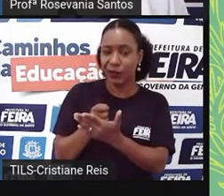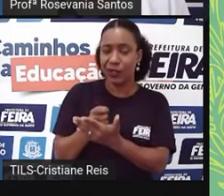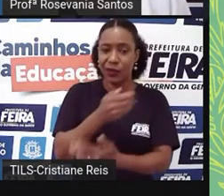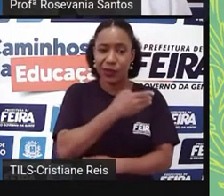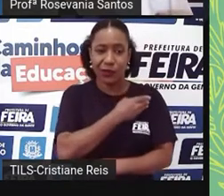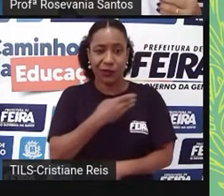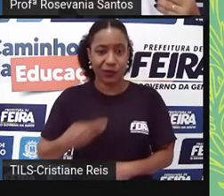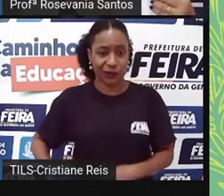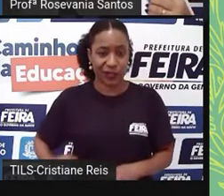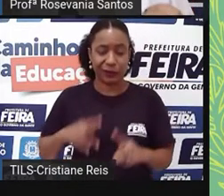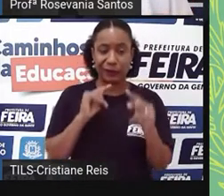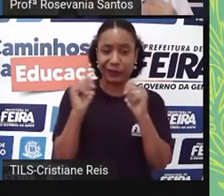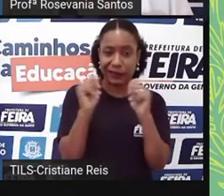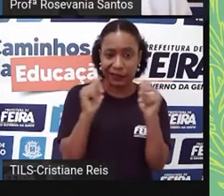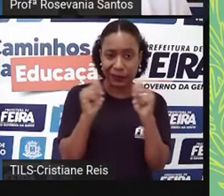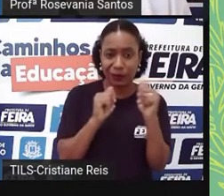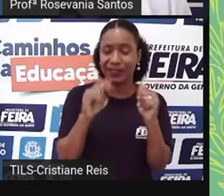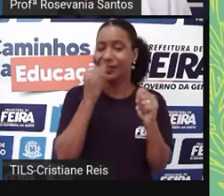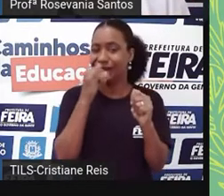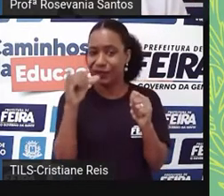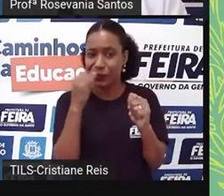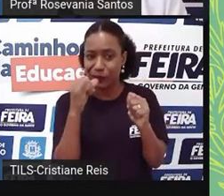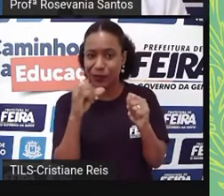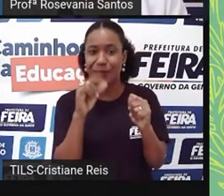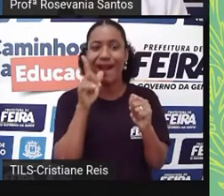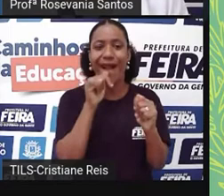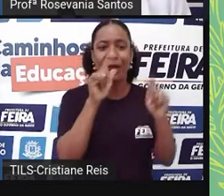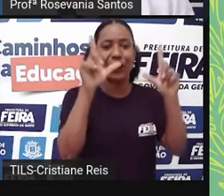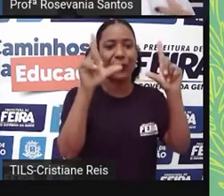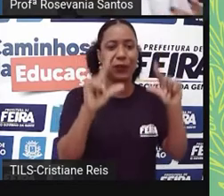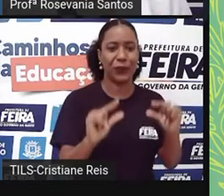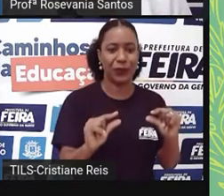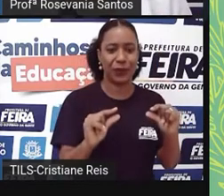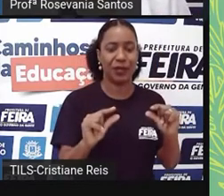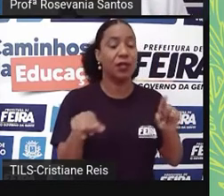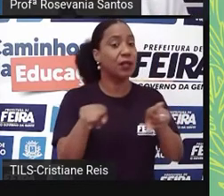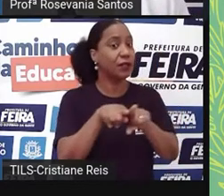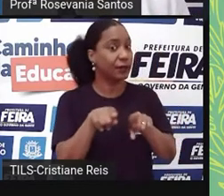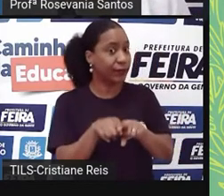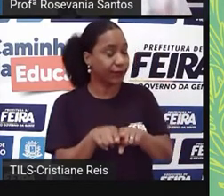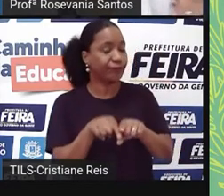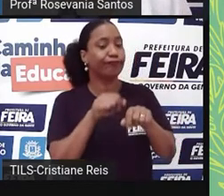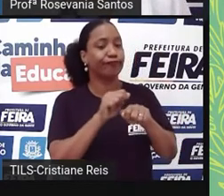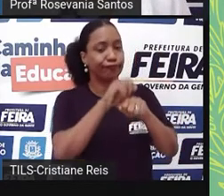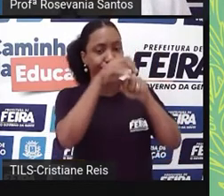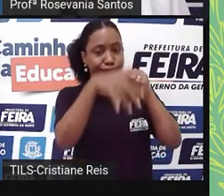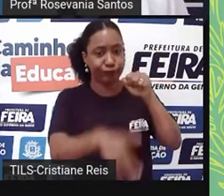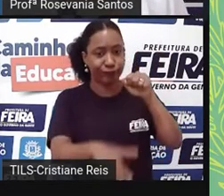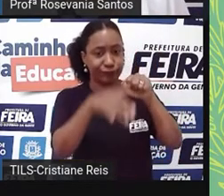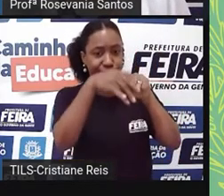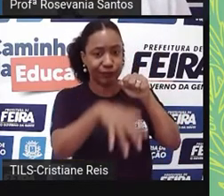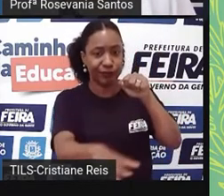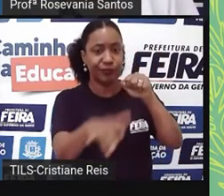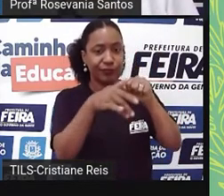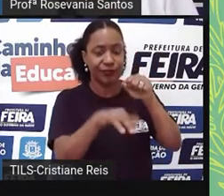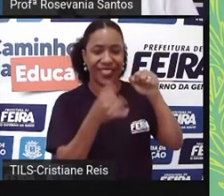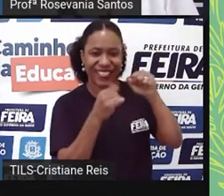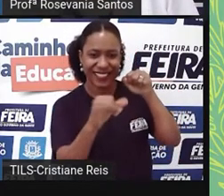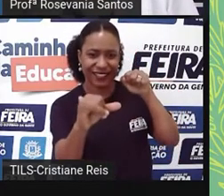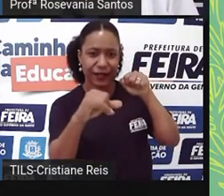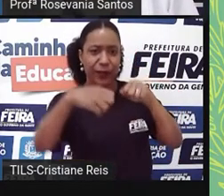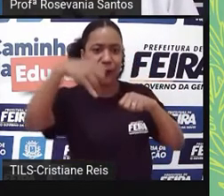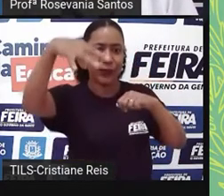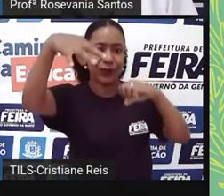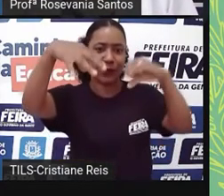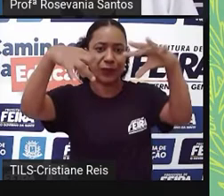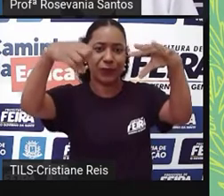racionamento. Estamos tendo também a utilização das termelétricas, que não é bom duplamente, primeiro porque é muito caro, segundo porque